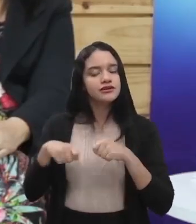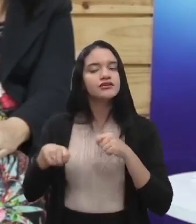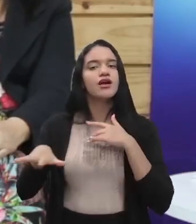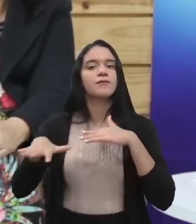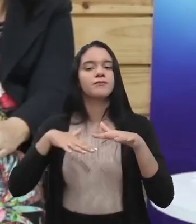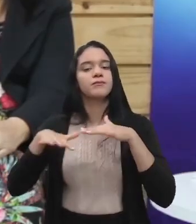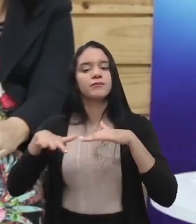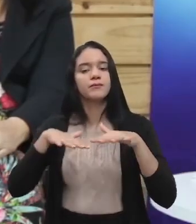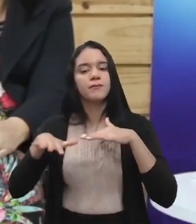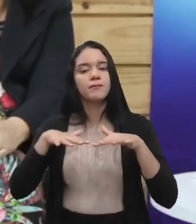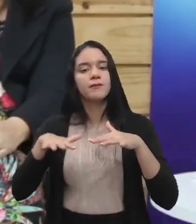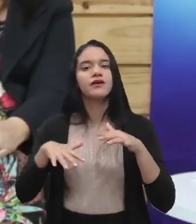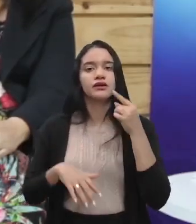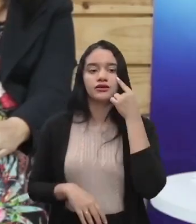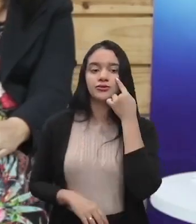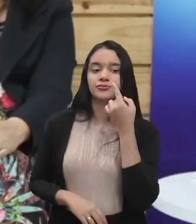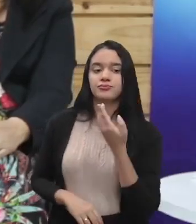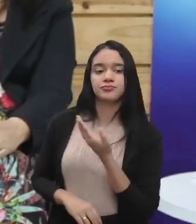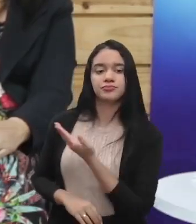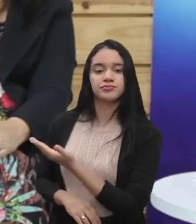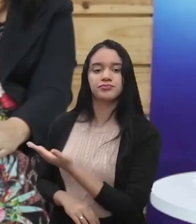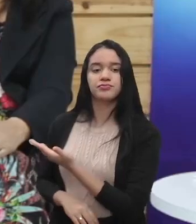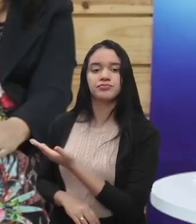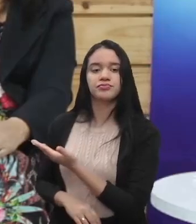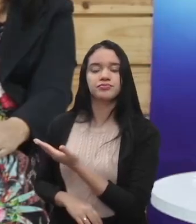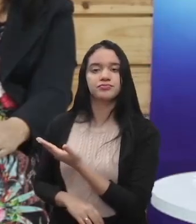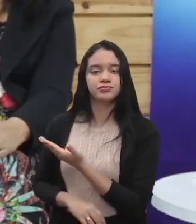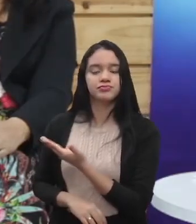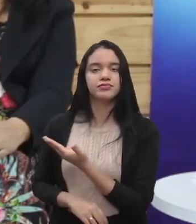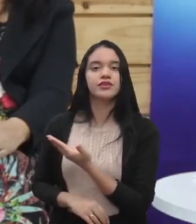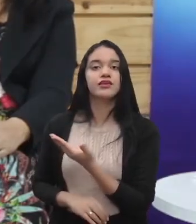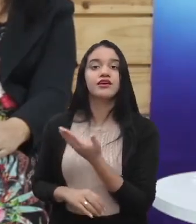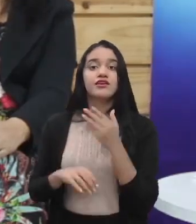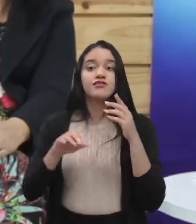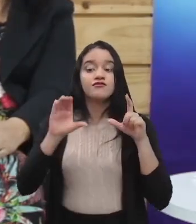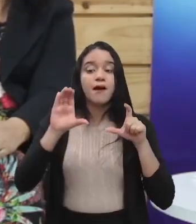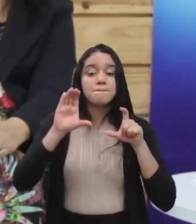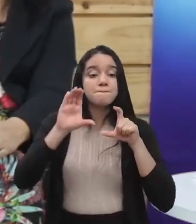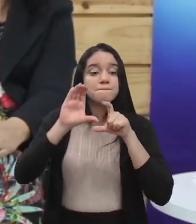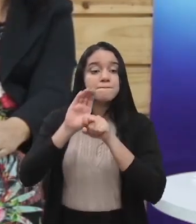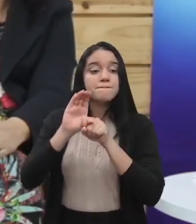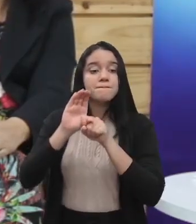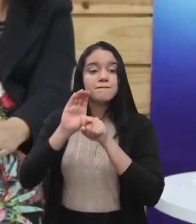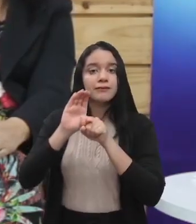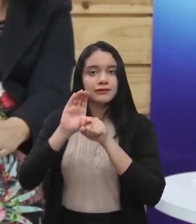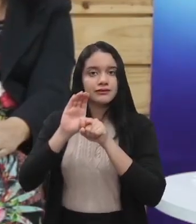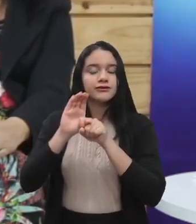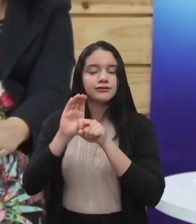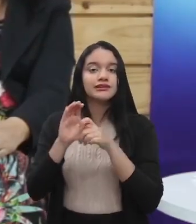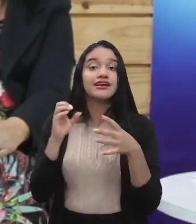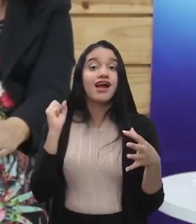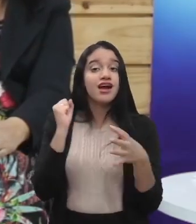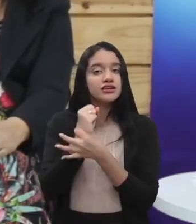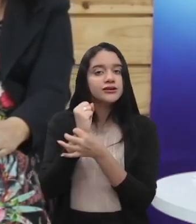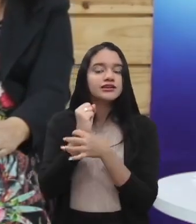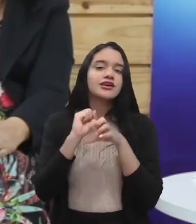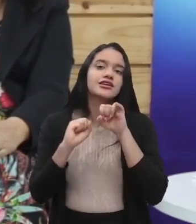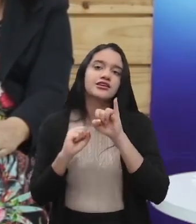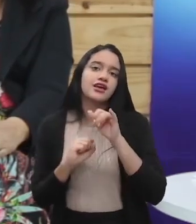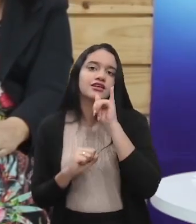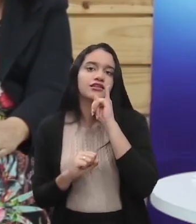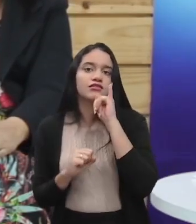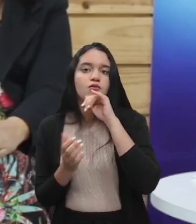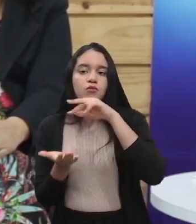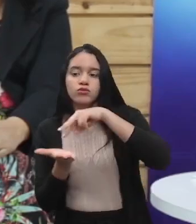soltar essas duas pontas do talabate Y e vai prender no ponto de ancoragem dele, que é o que vai garantir que, ele tropece